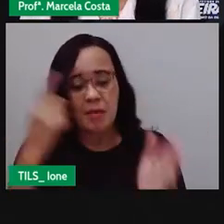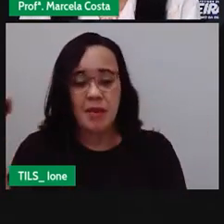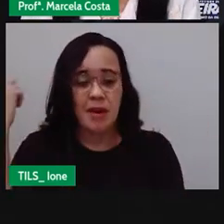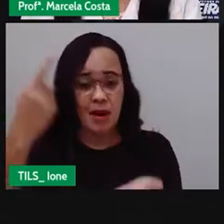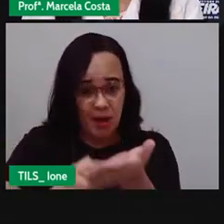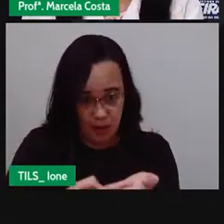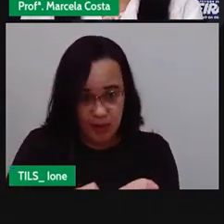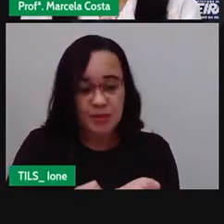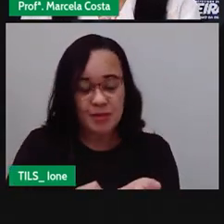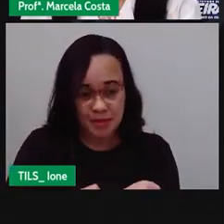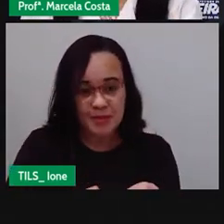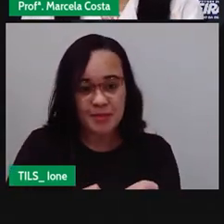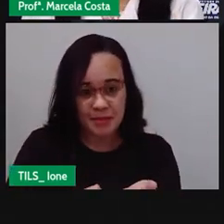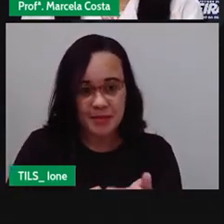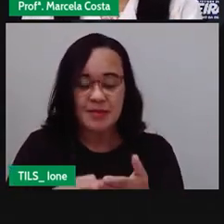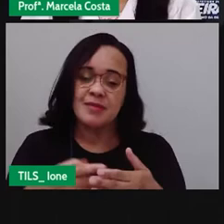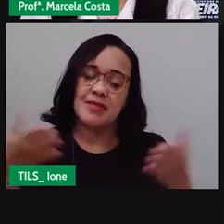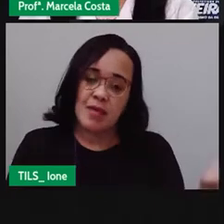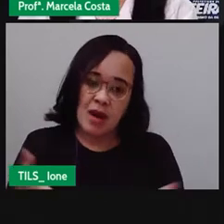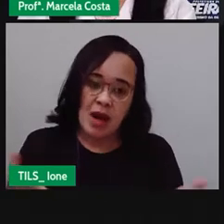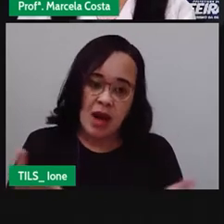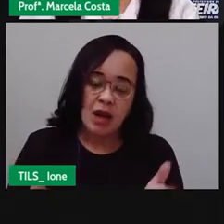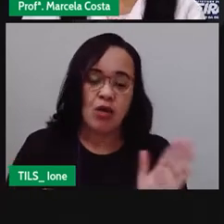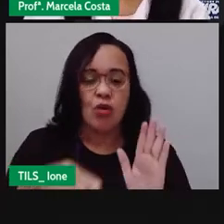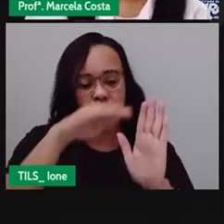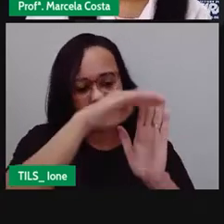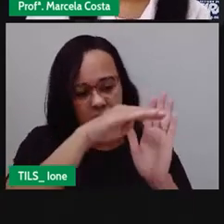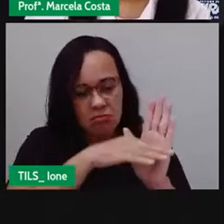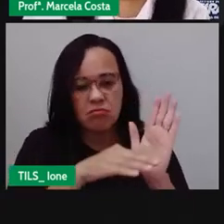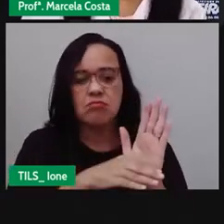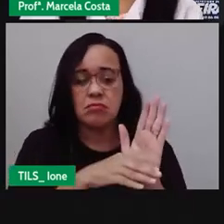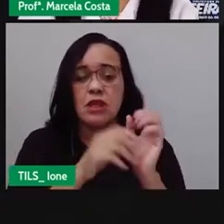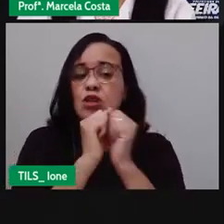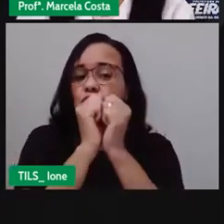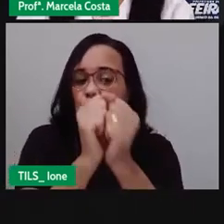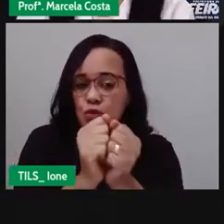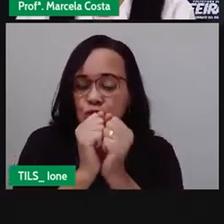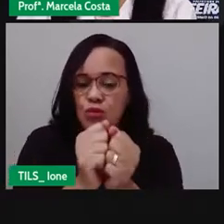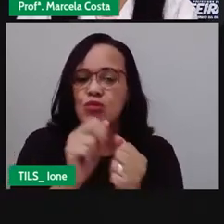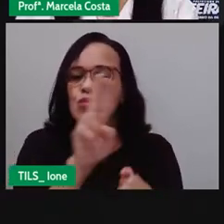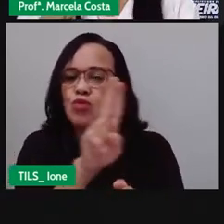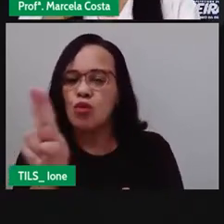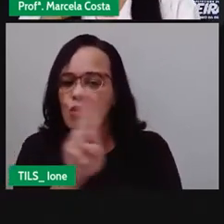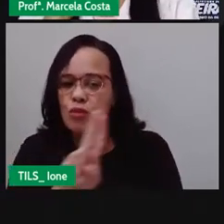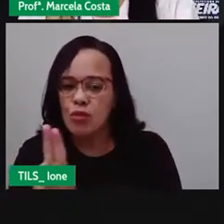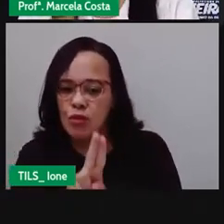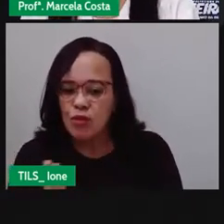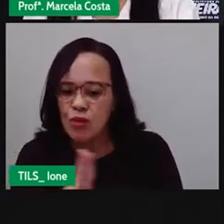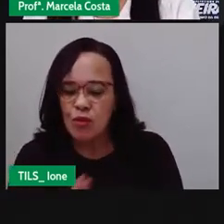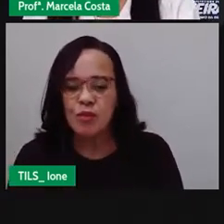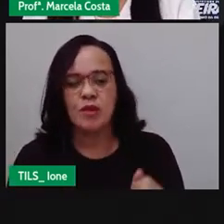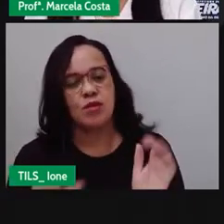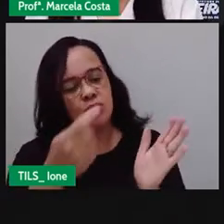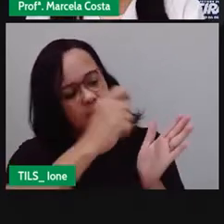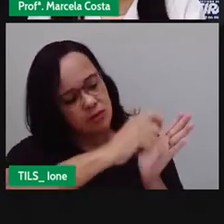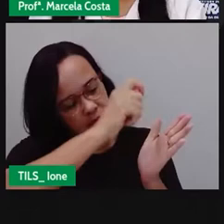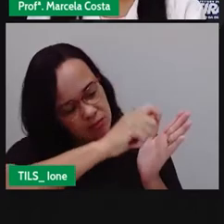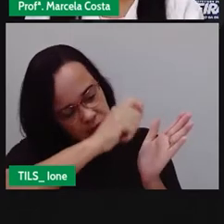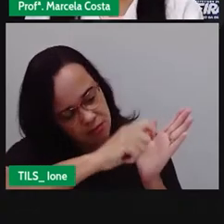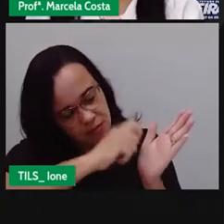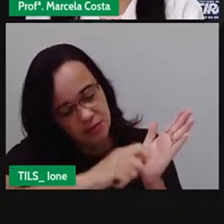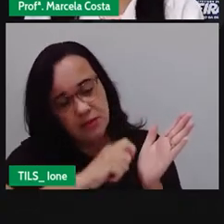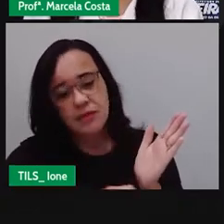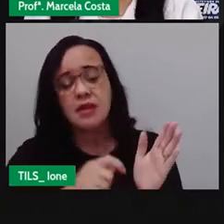Eu vou fazer aqui a lista junto com vocês dos nomes. Você vai escrever, mas aí na sua casa você também vai